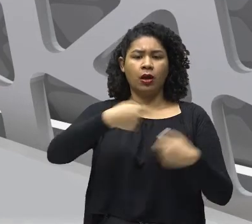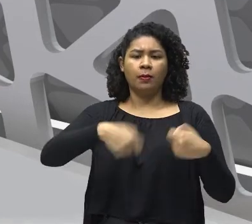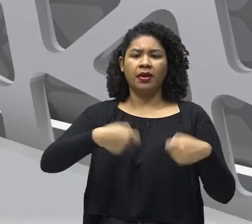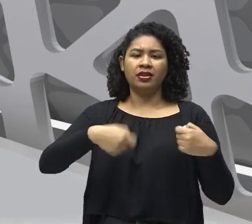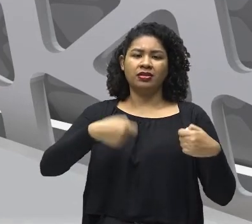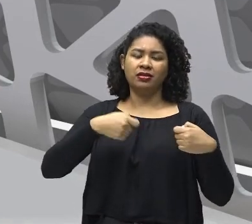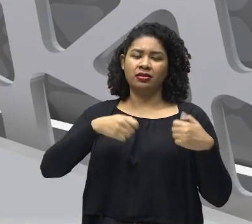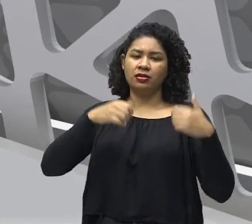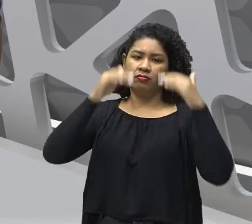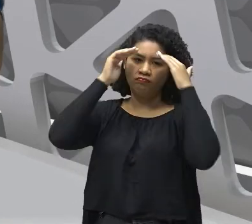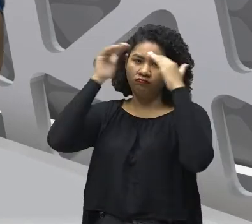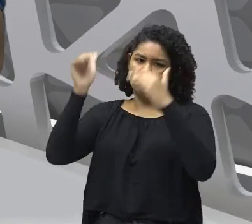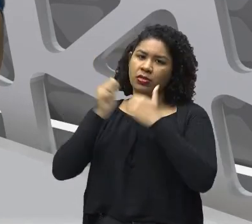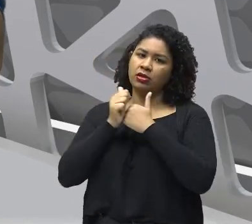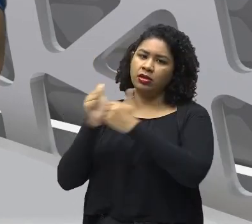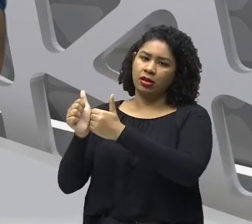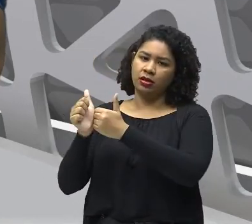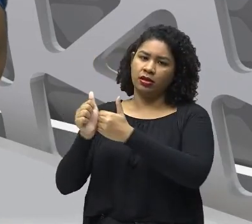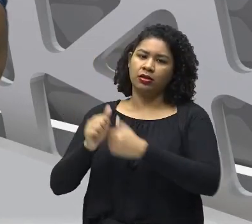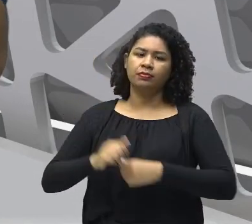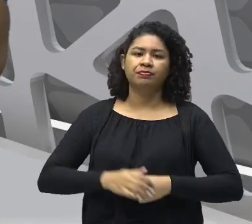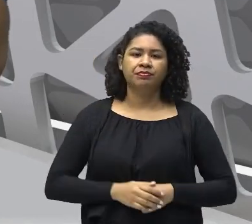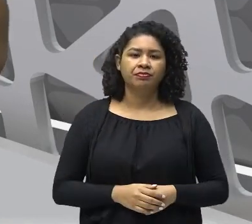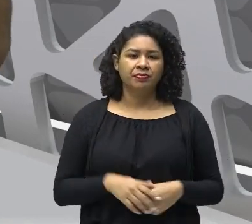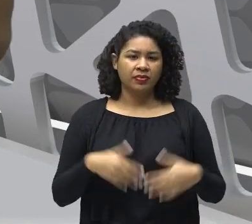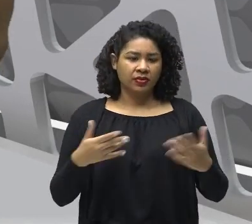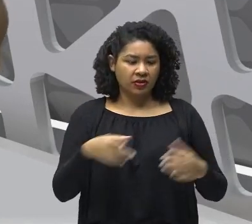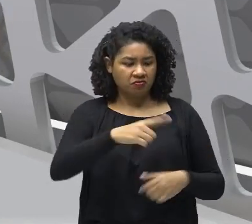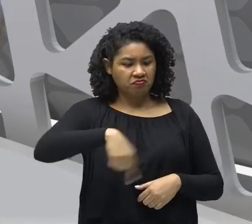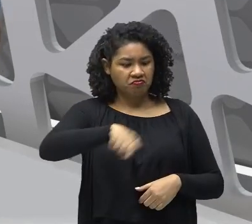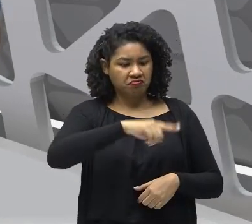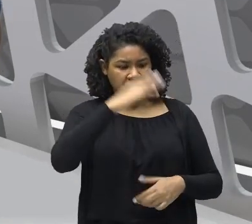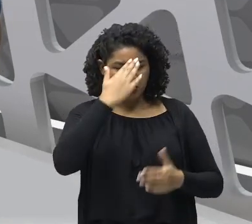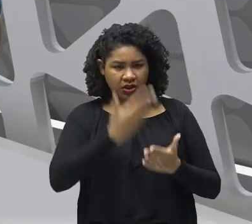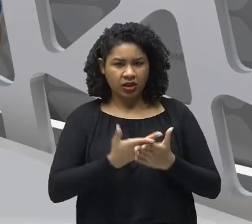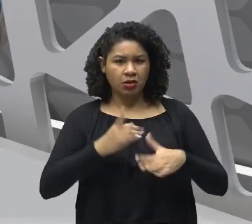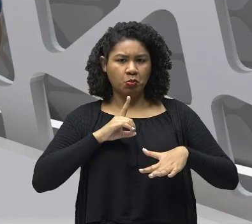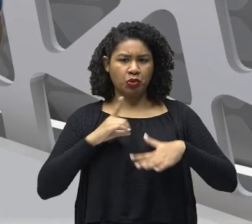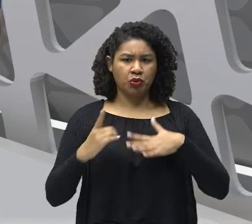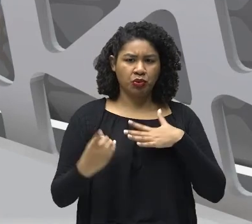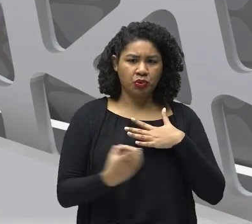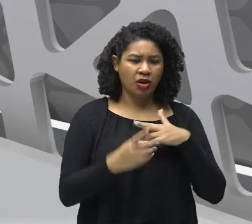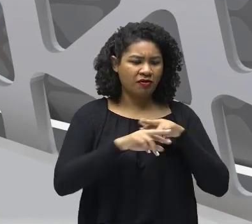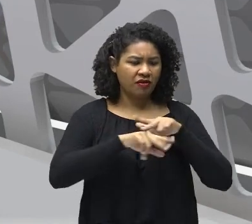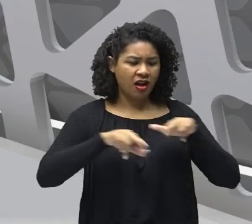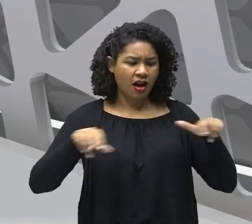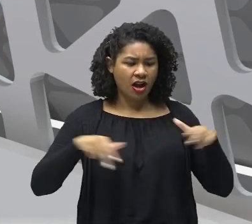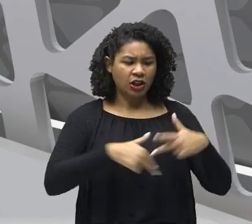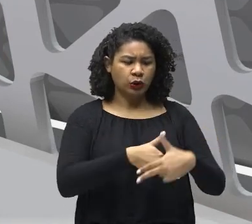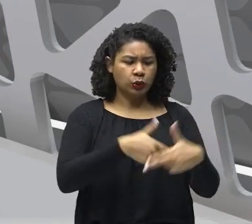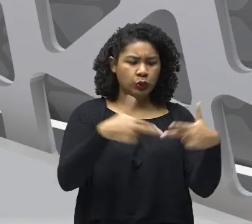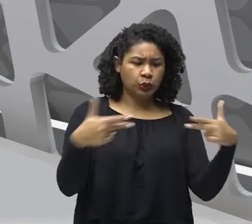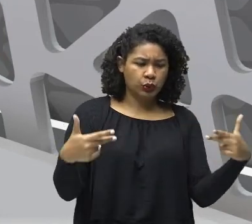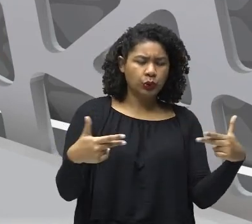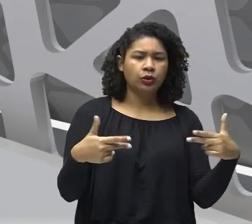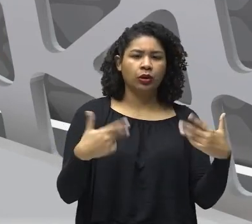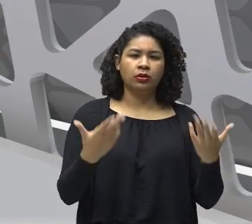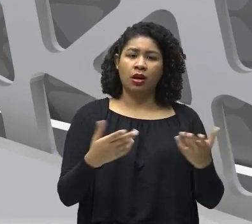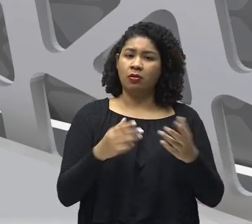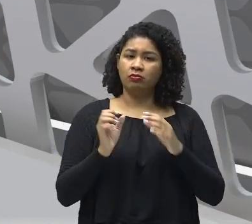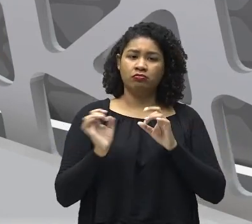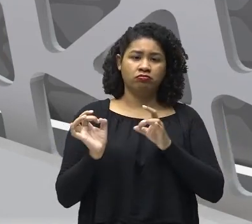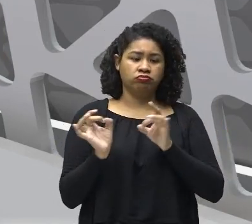pagãs Que eram Que é onde Suas divindades Eram cultuadas As divindades Dessas etnias Eram cultuadas Tinham que ser